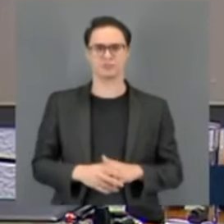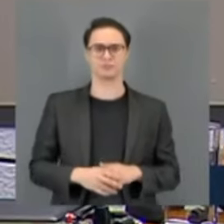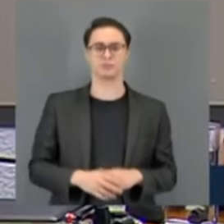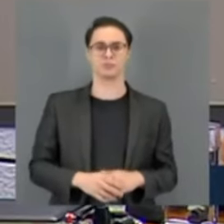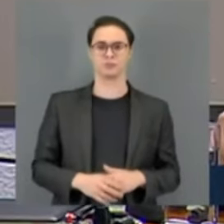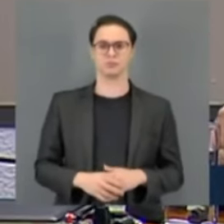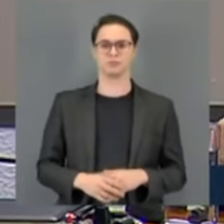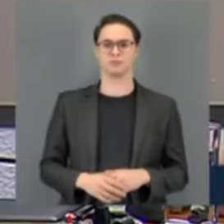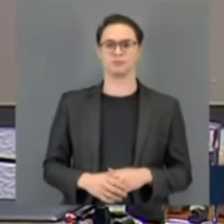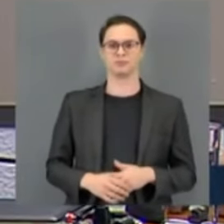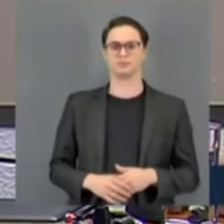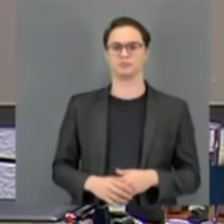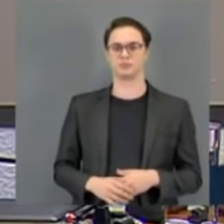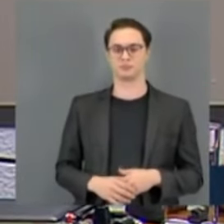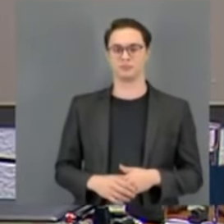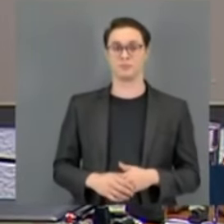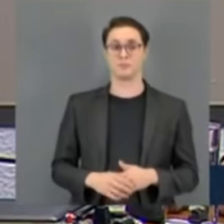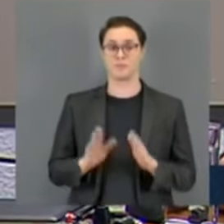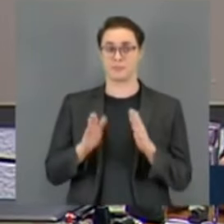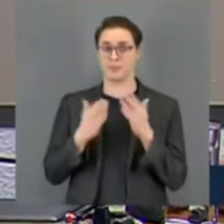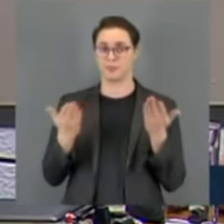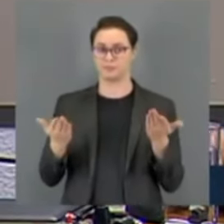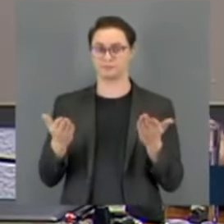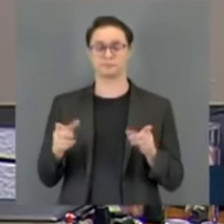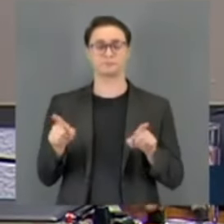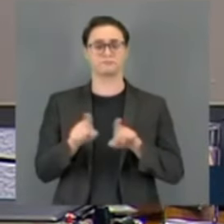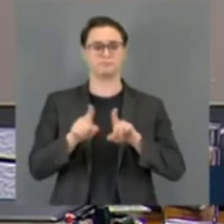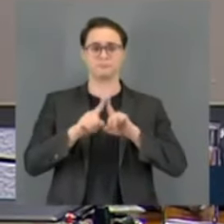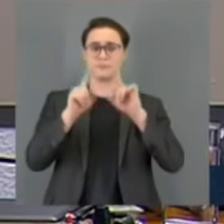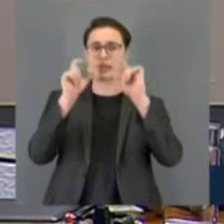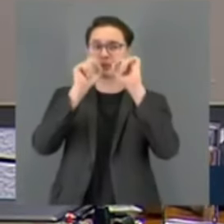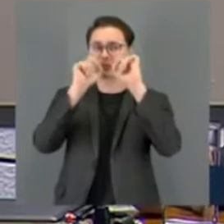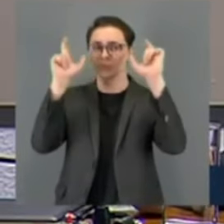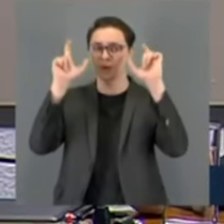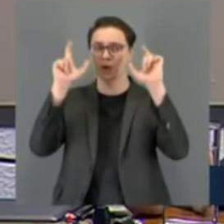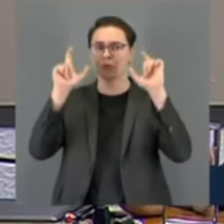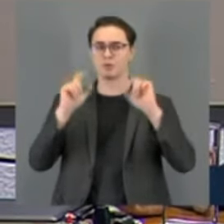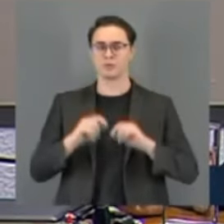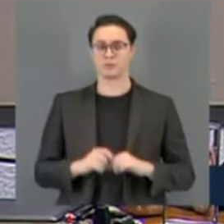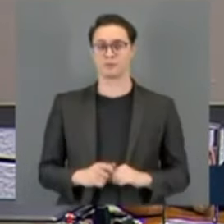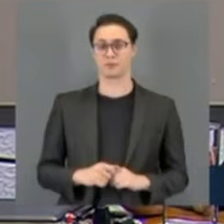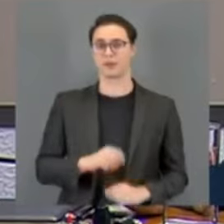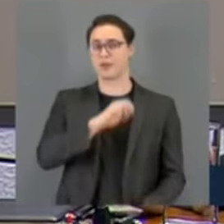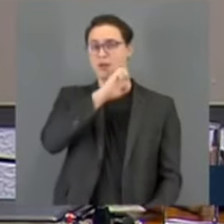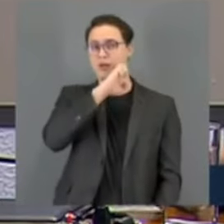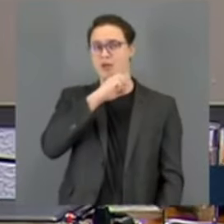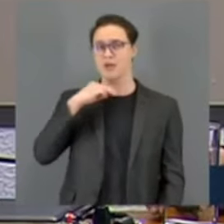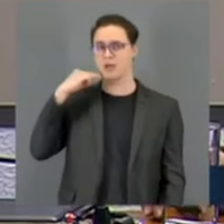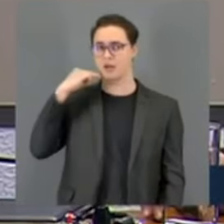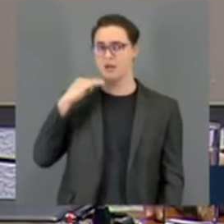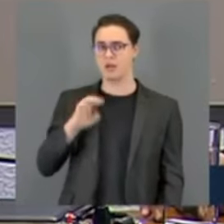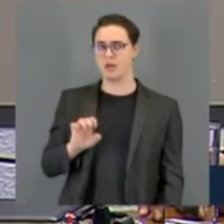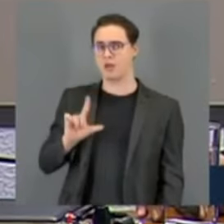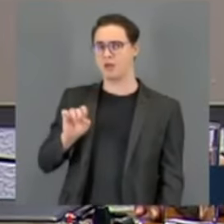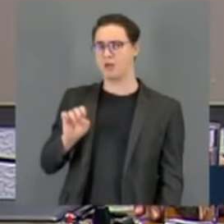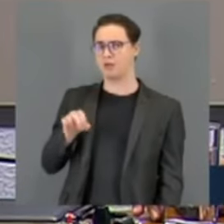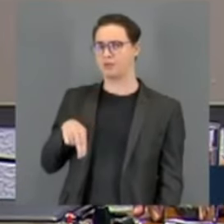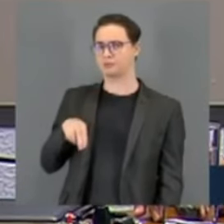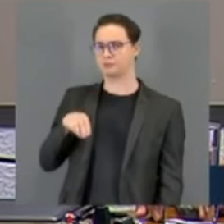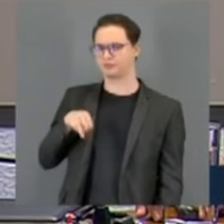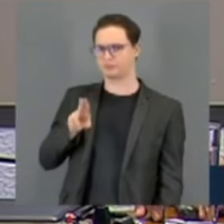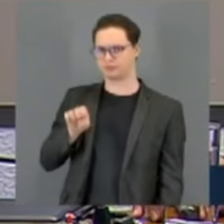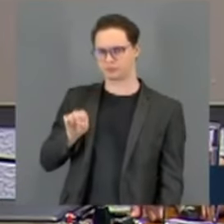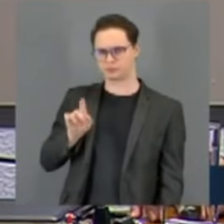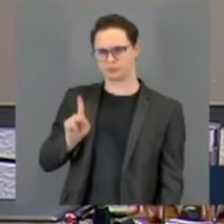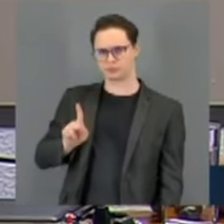Por fim, eu gostaria de destacar que Elon Musk tem feito diversas e sérias